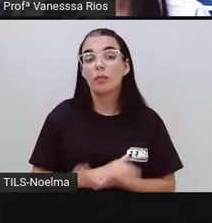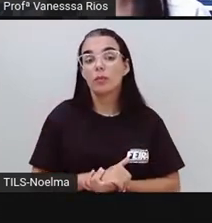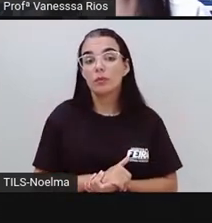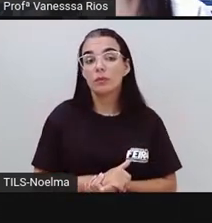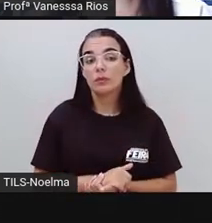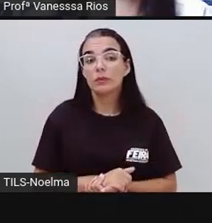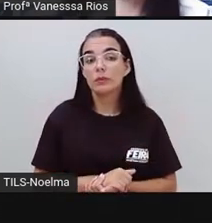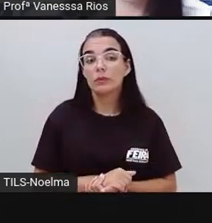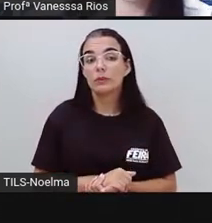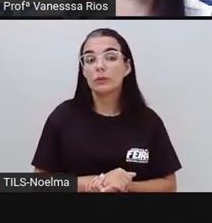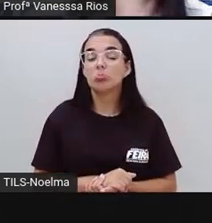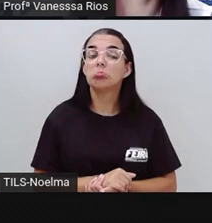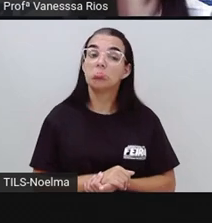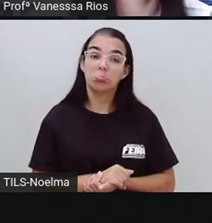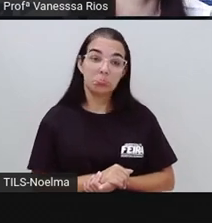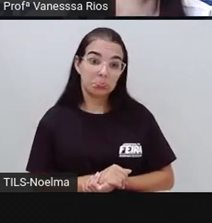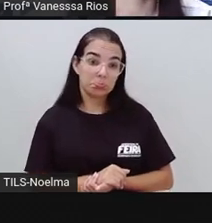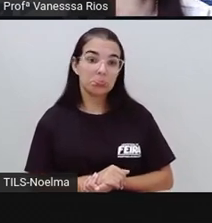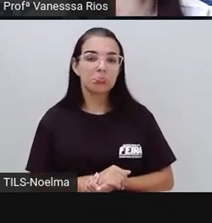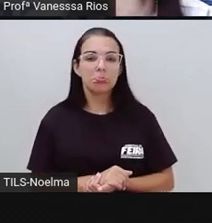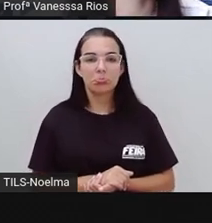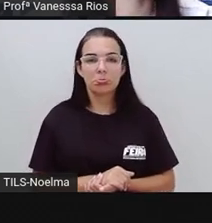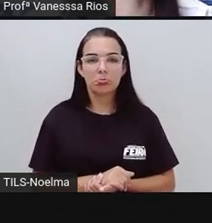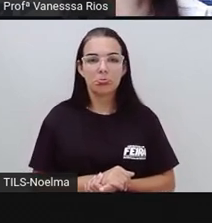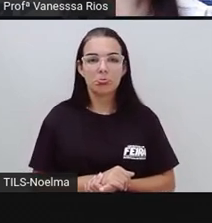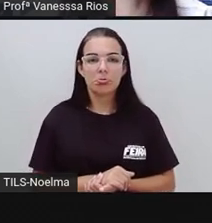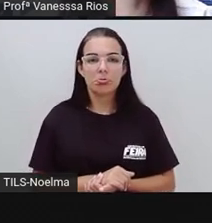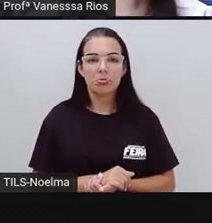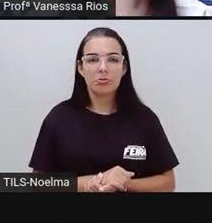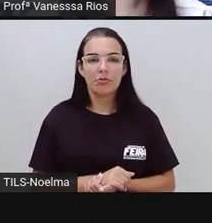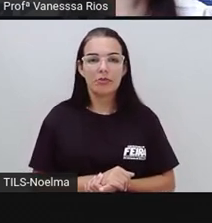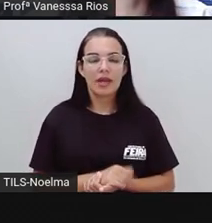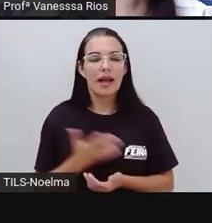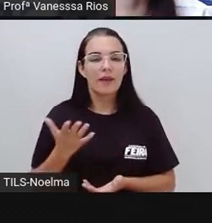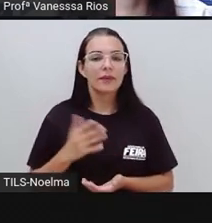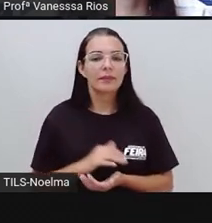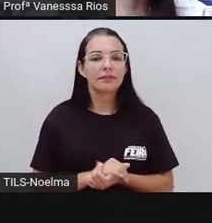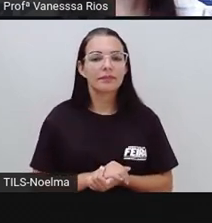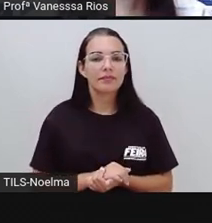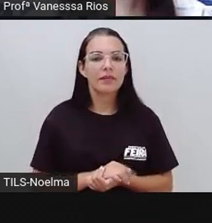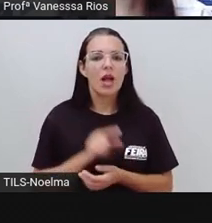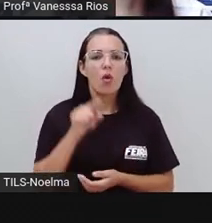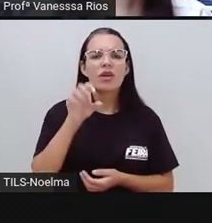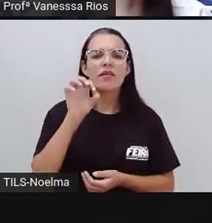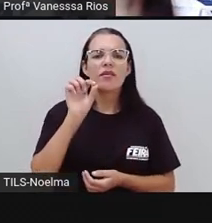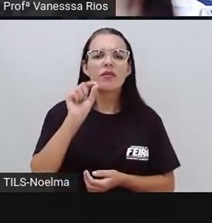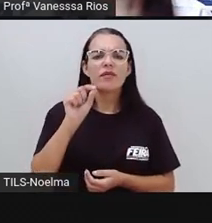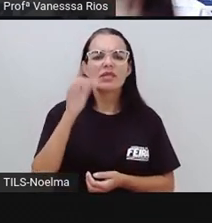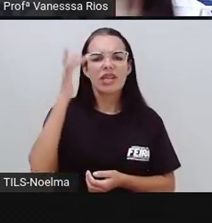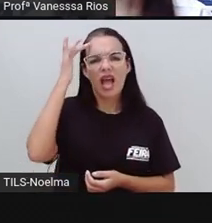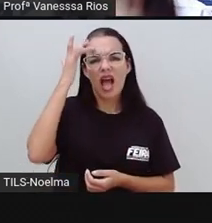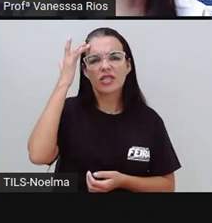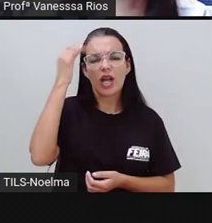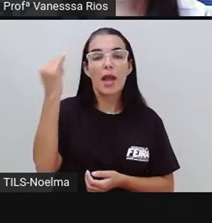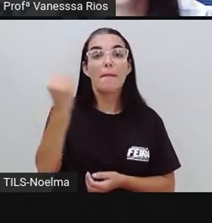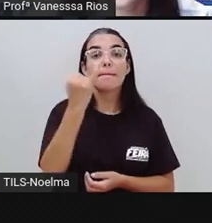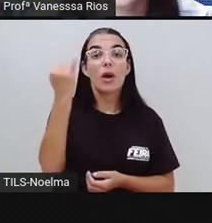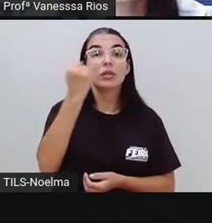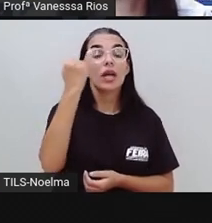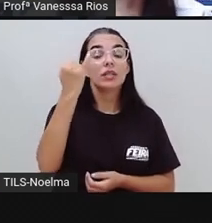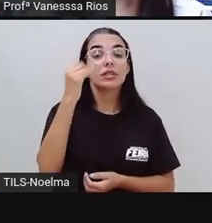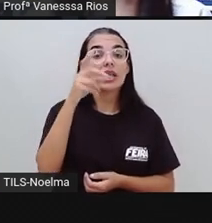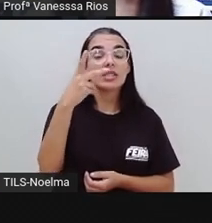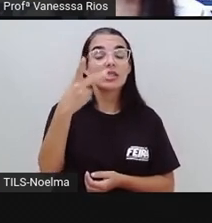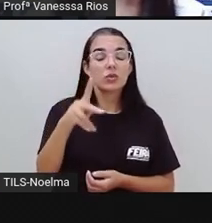Hum, que legal. E temos mais alguma pergunta. O que você considera importante